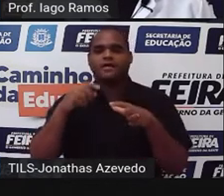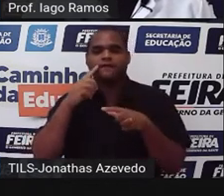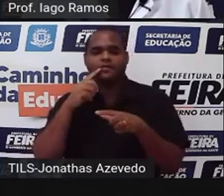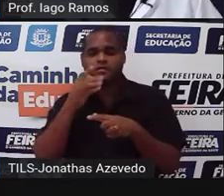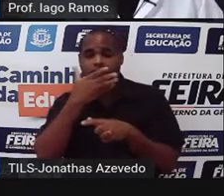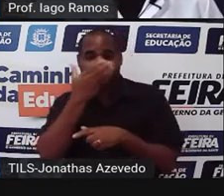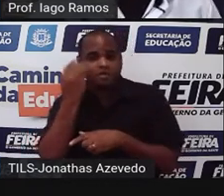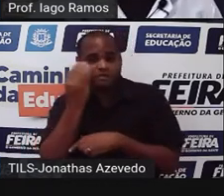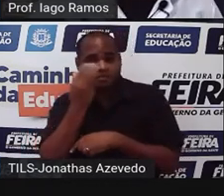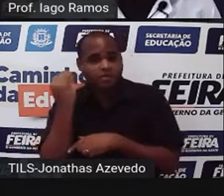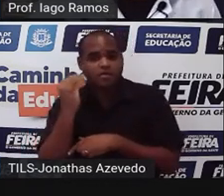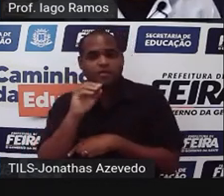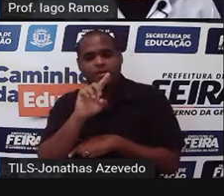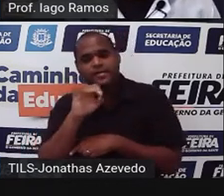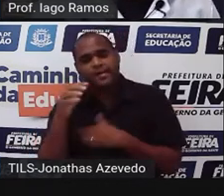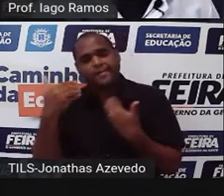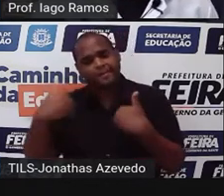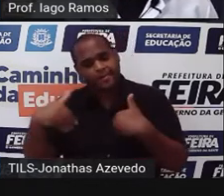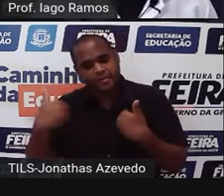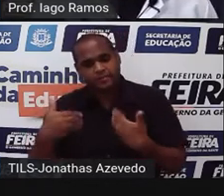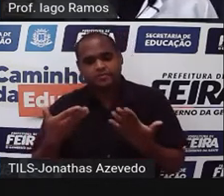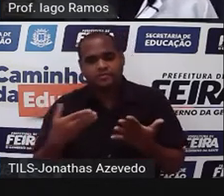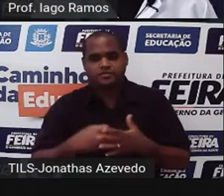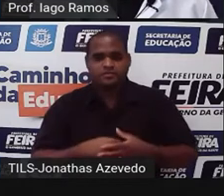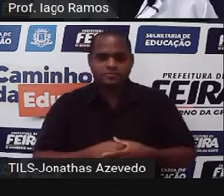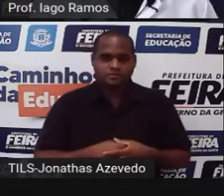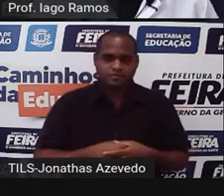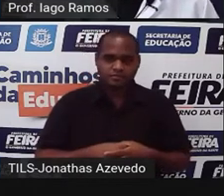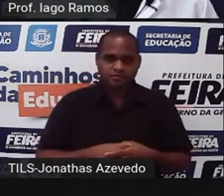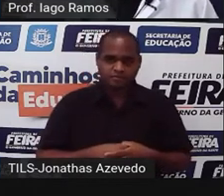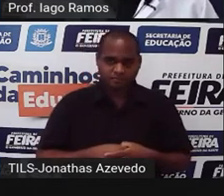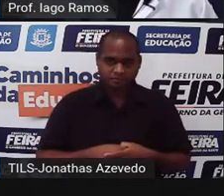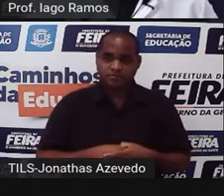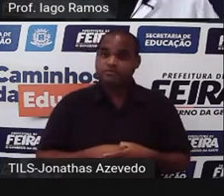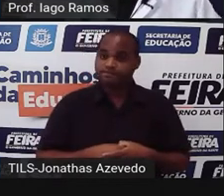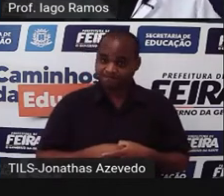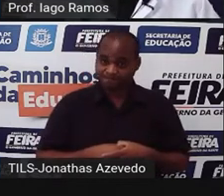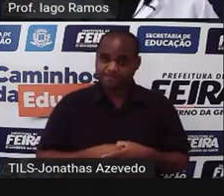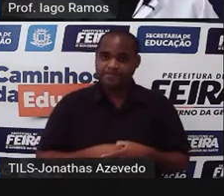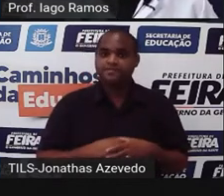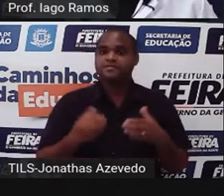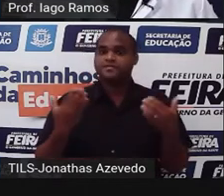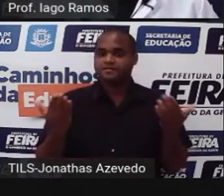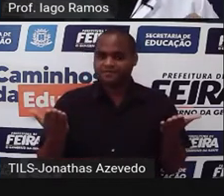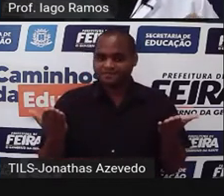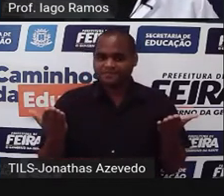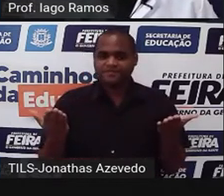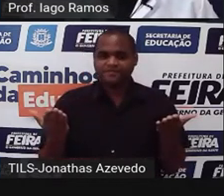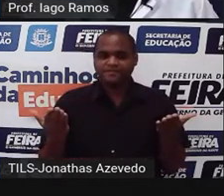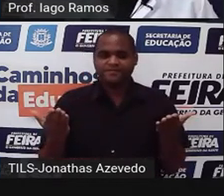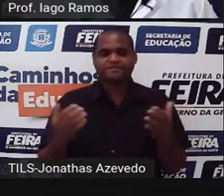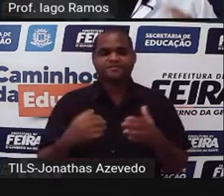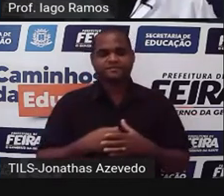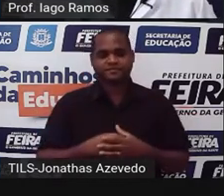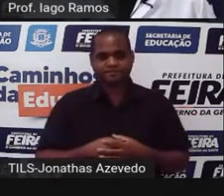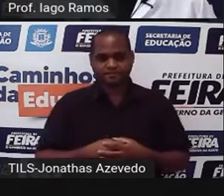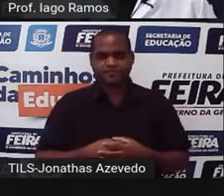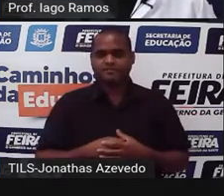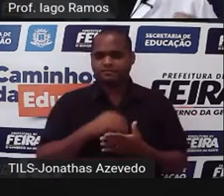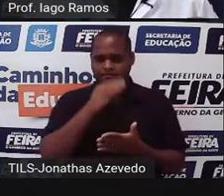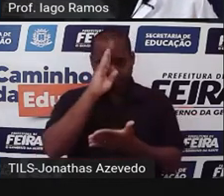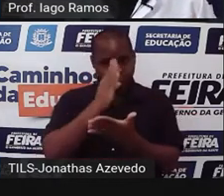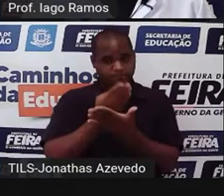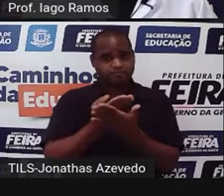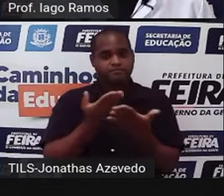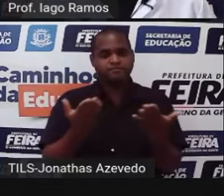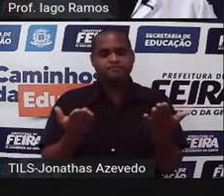esqueça. Ou a data de alguma prova, por exemplo. Tá bom? Então, eu acredito